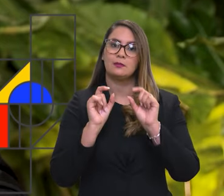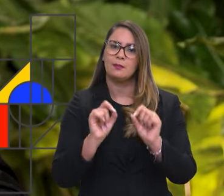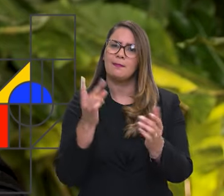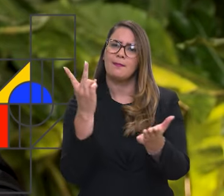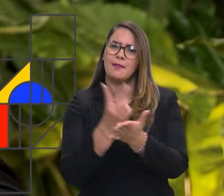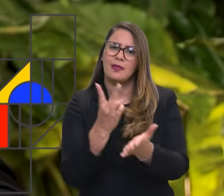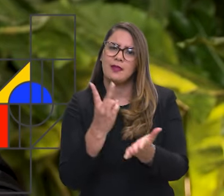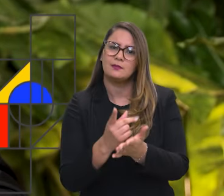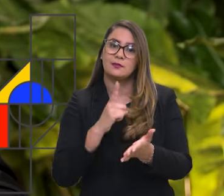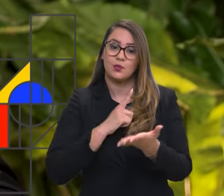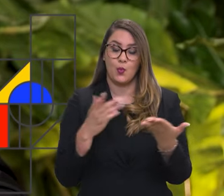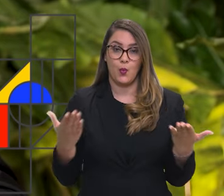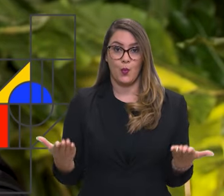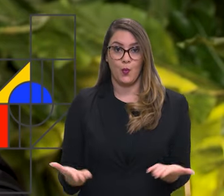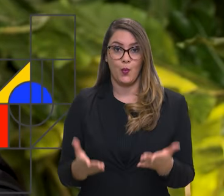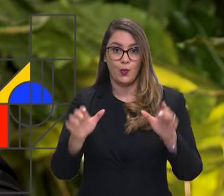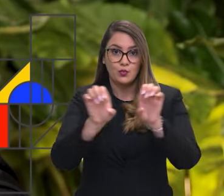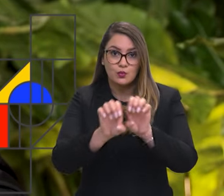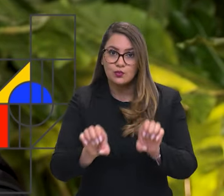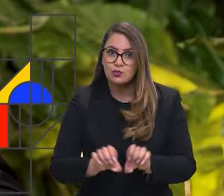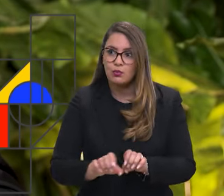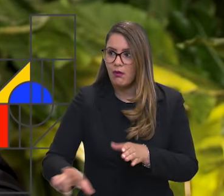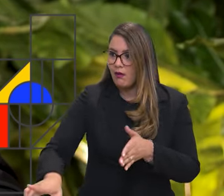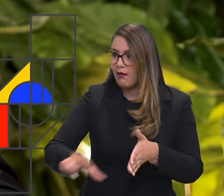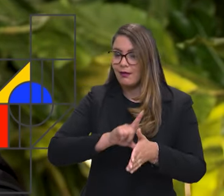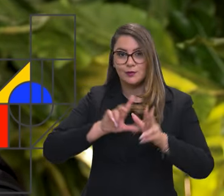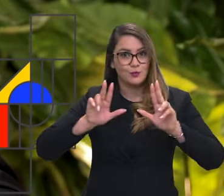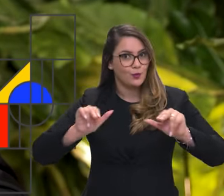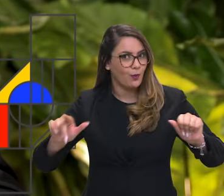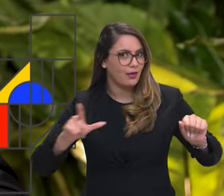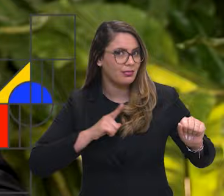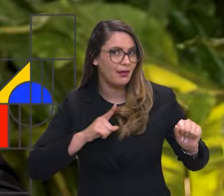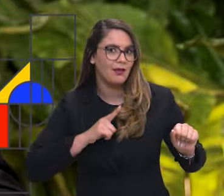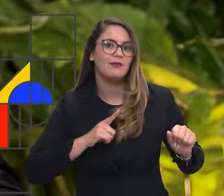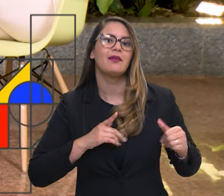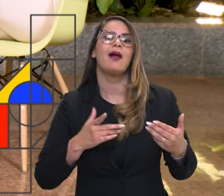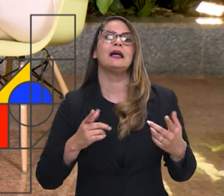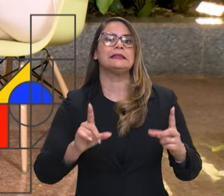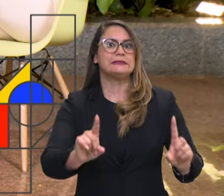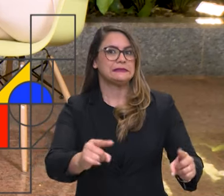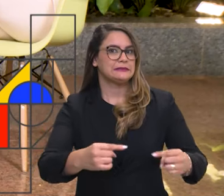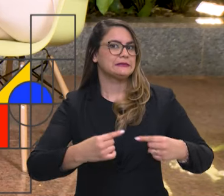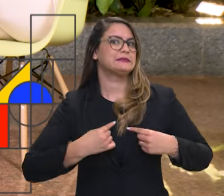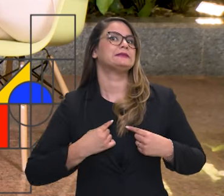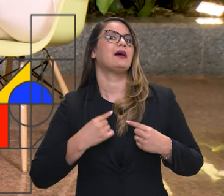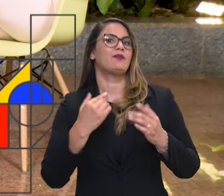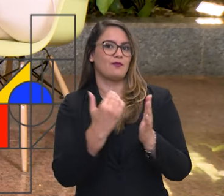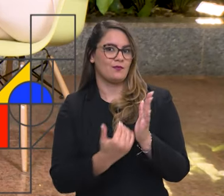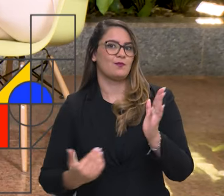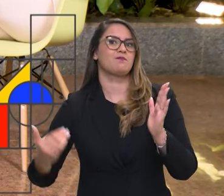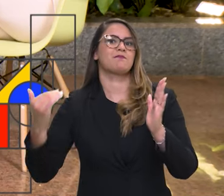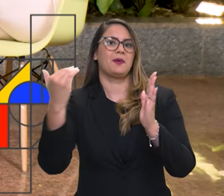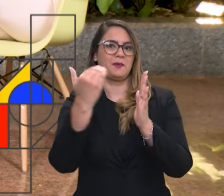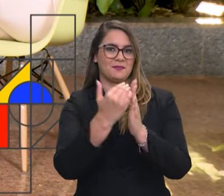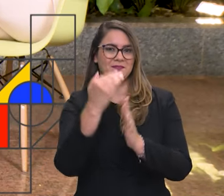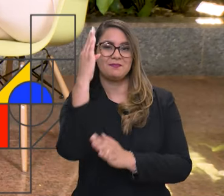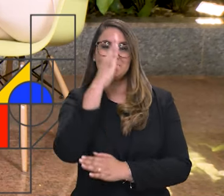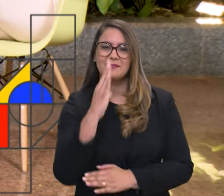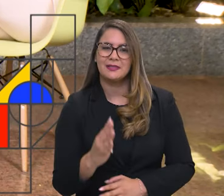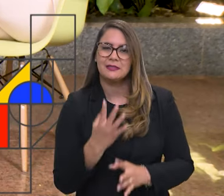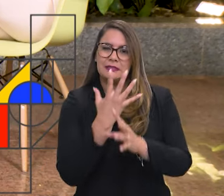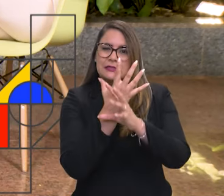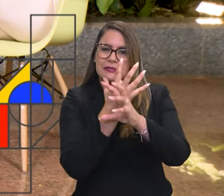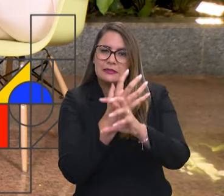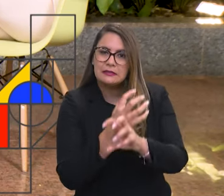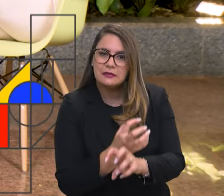estrutura que a gente nunca teve antes, o desafio está cada vez maior. O Brasil está mais seco, mais quente,